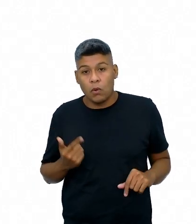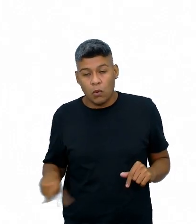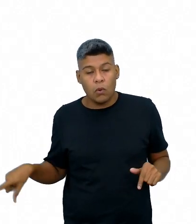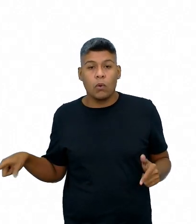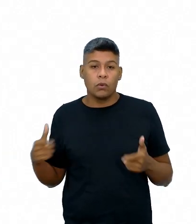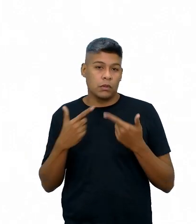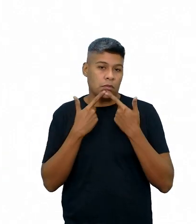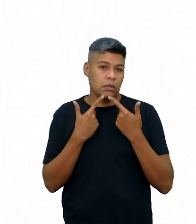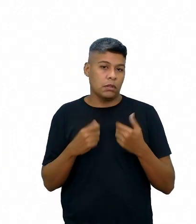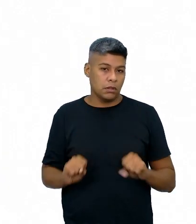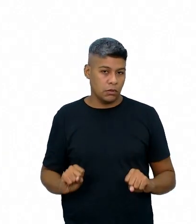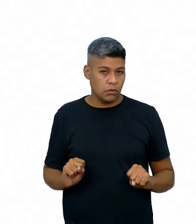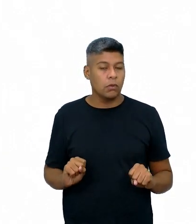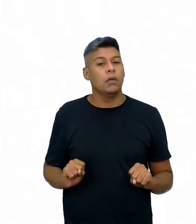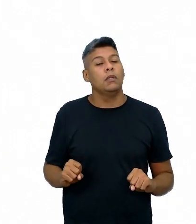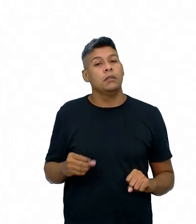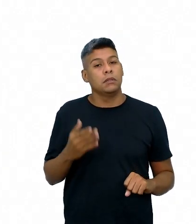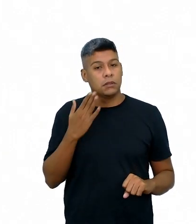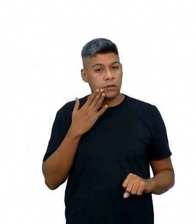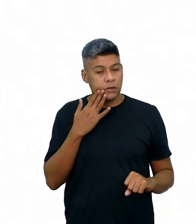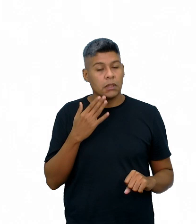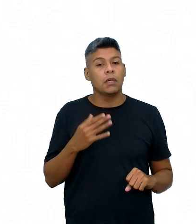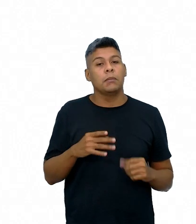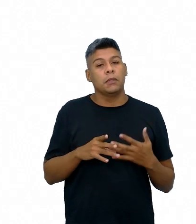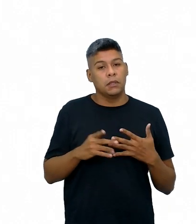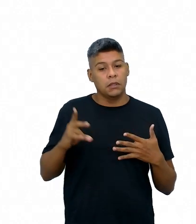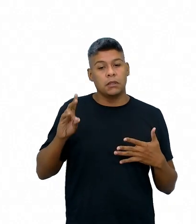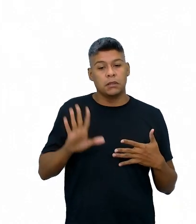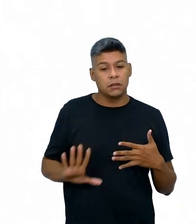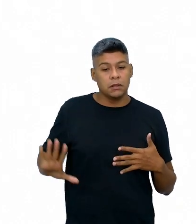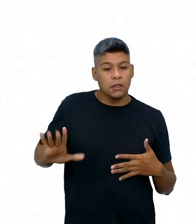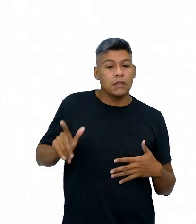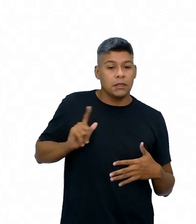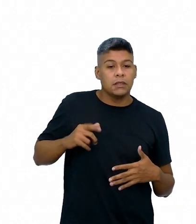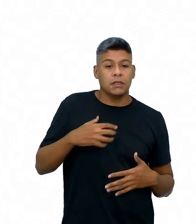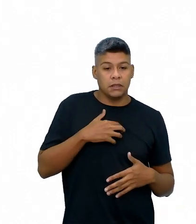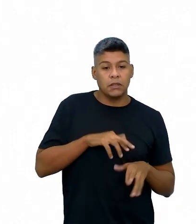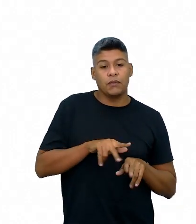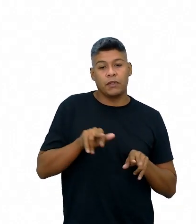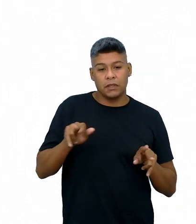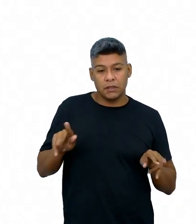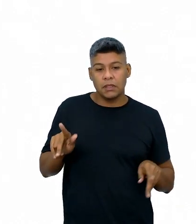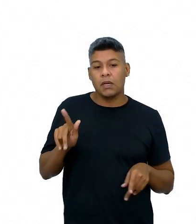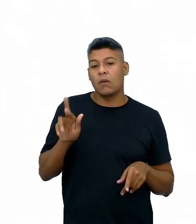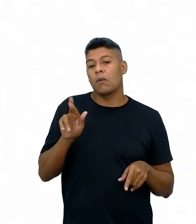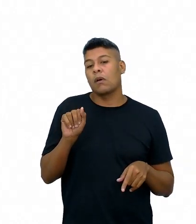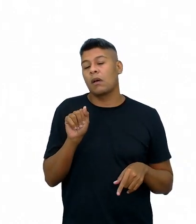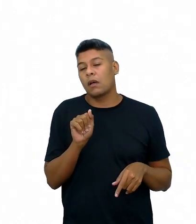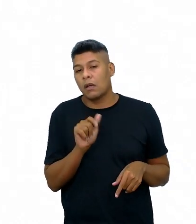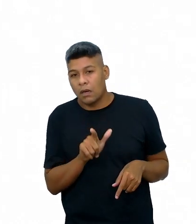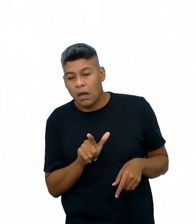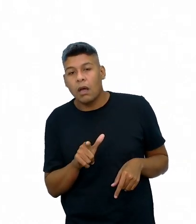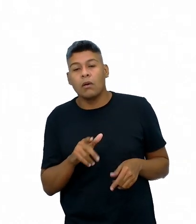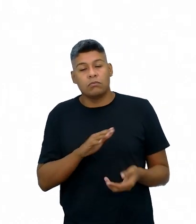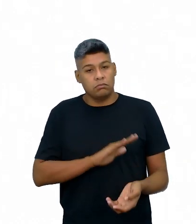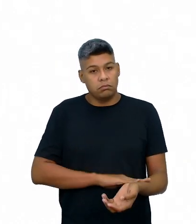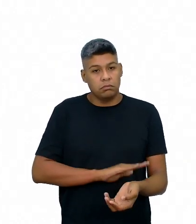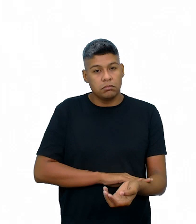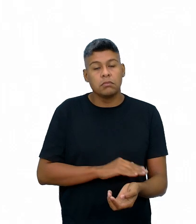linguagens, tais como as semiosas, que produzem sentido, como as variações de graus, de tons, ritmos,